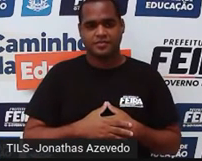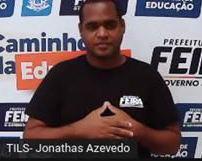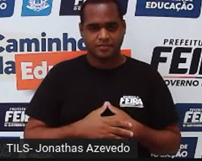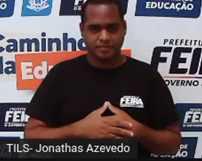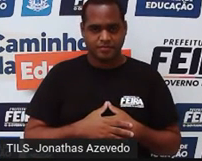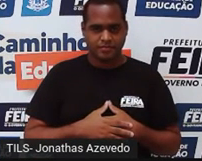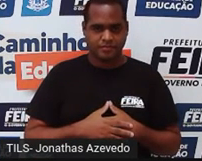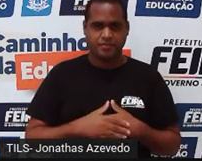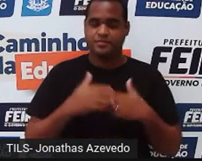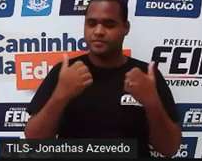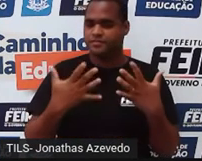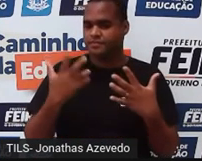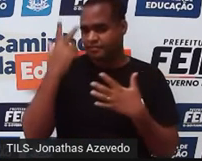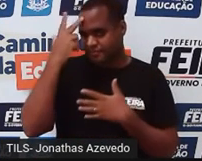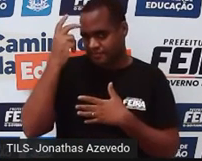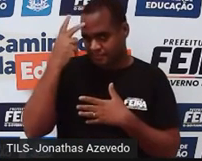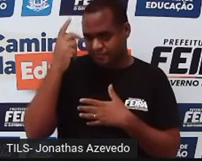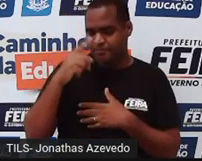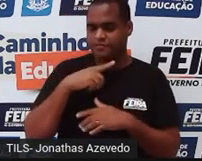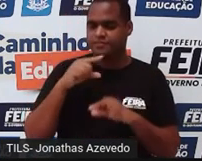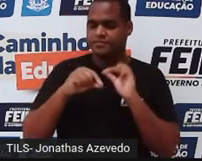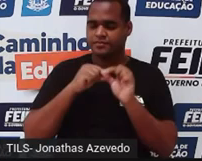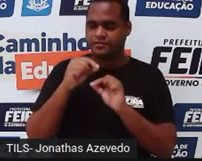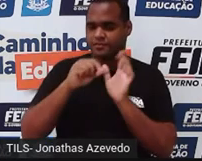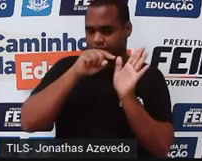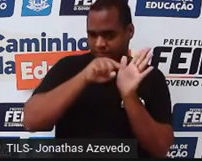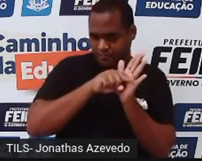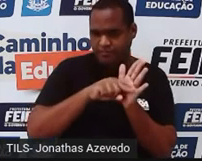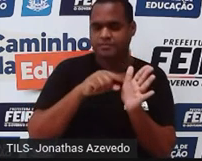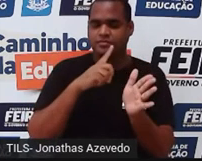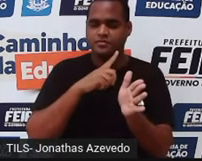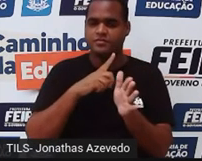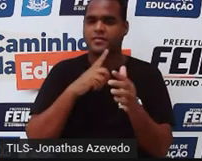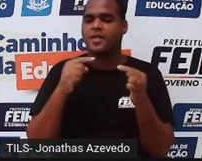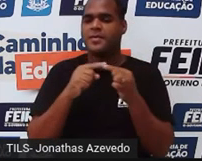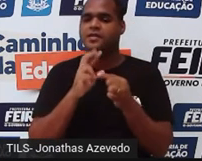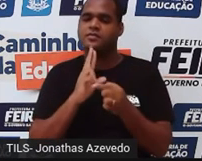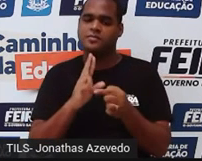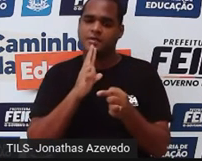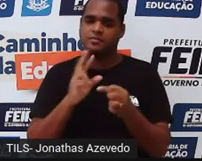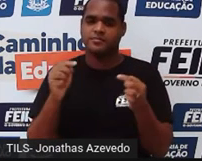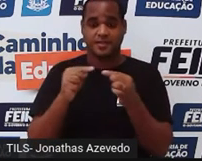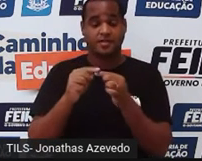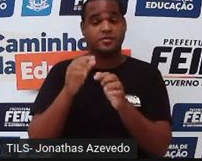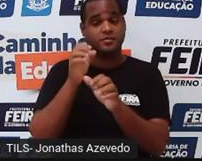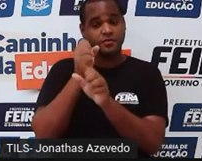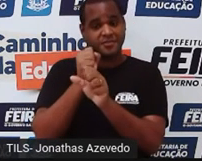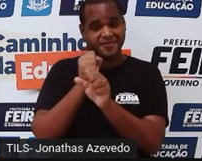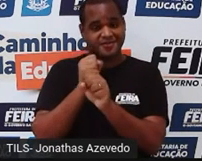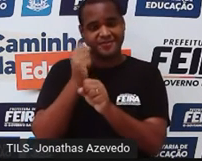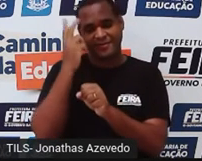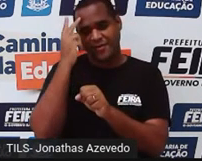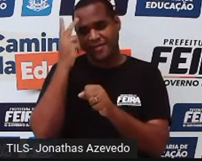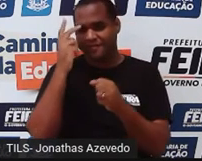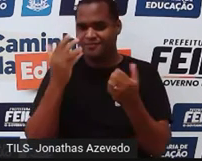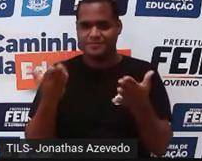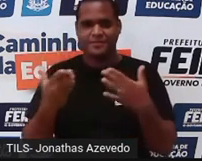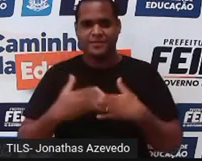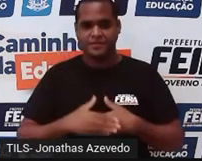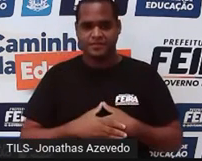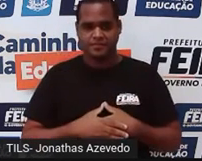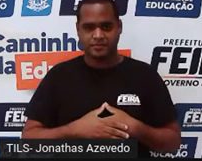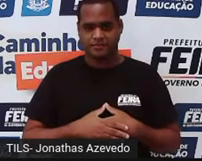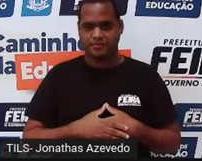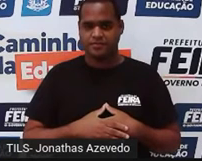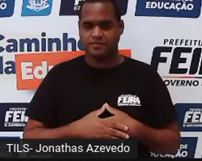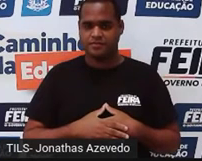Então, juntou os naturais com os negativos, o resultado é os números inteiros, certo? E aí